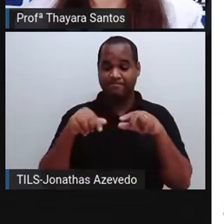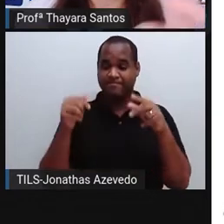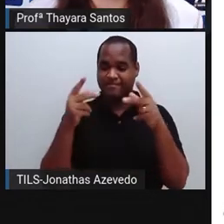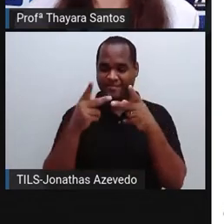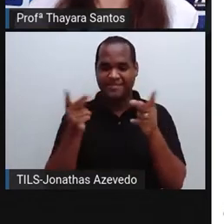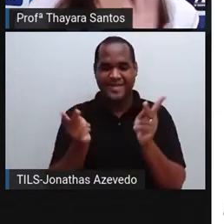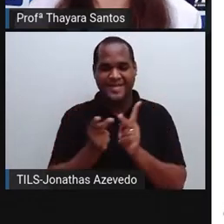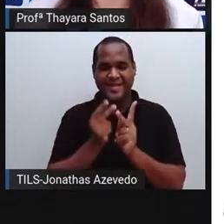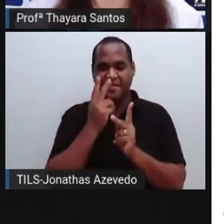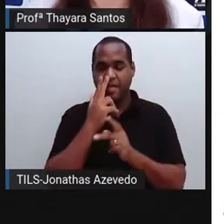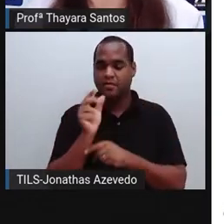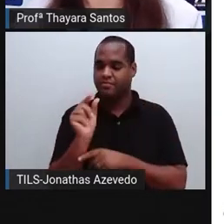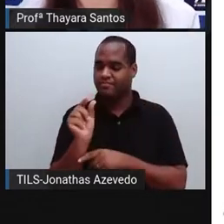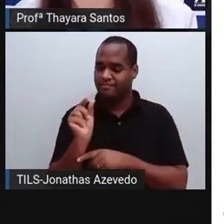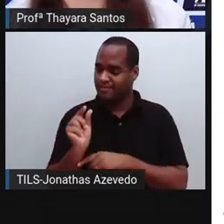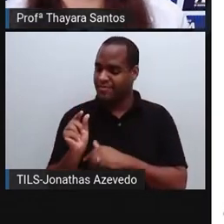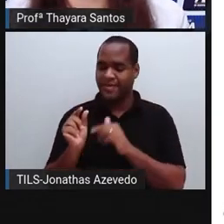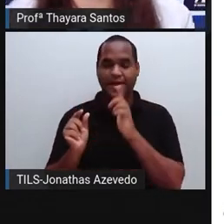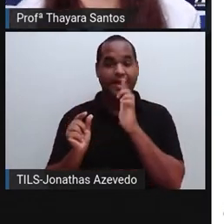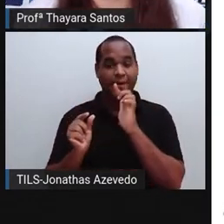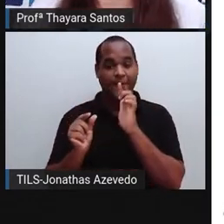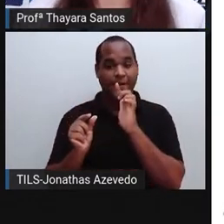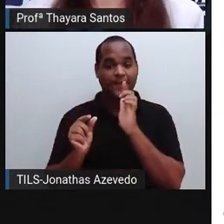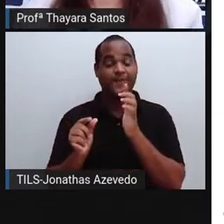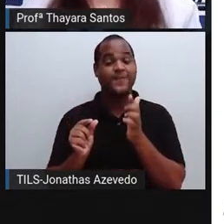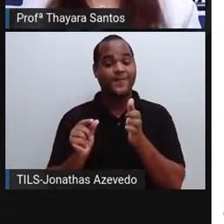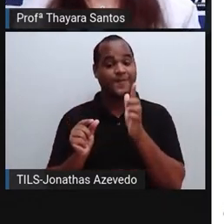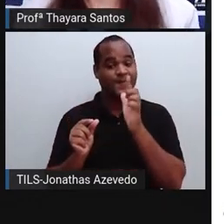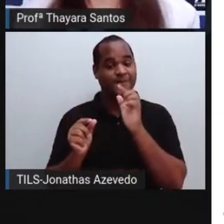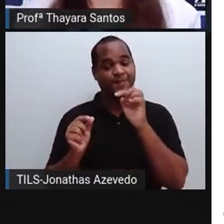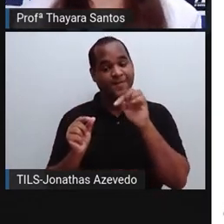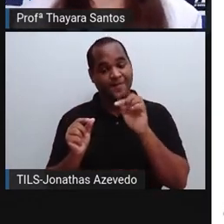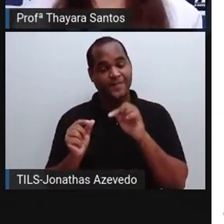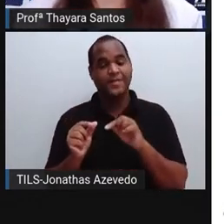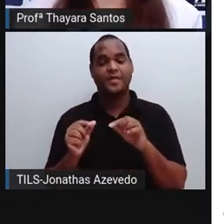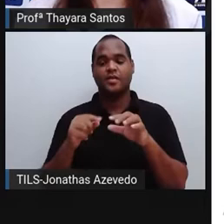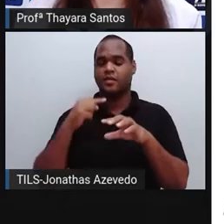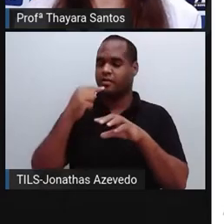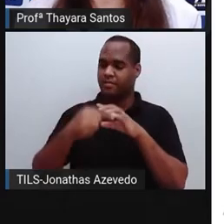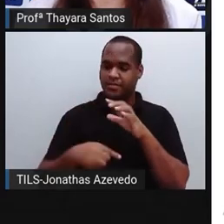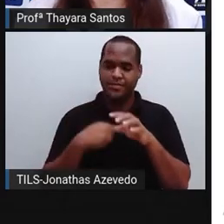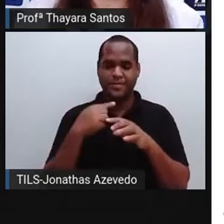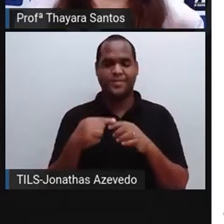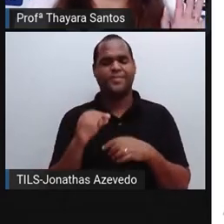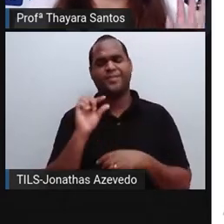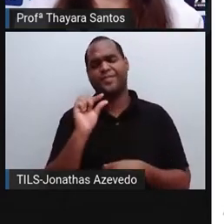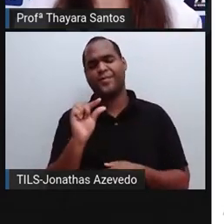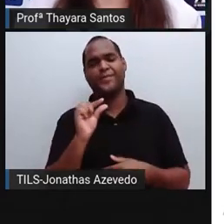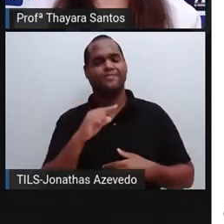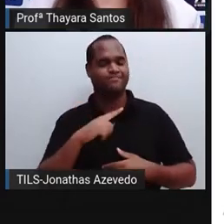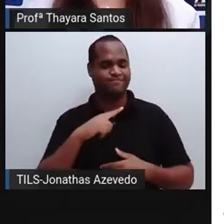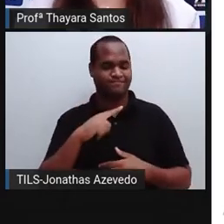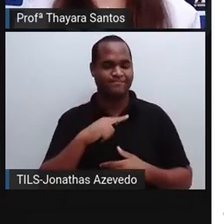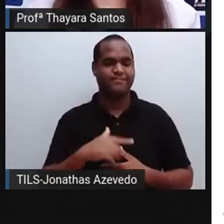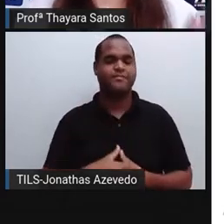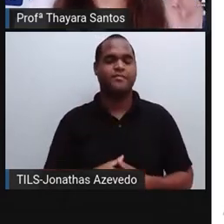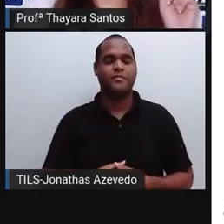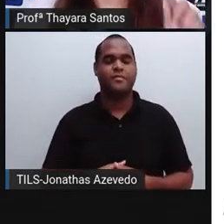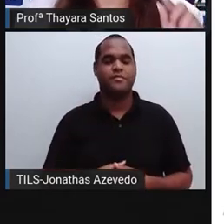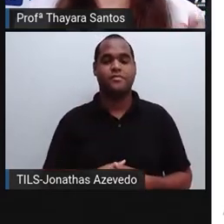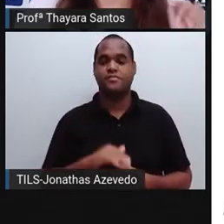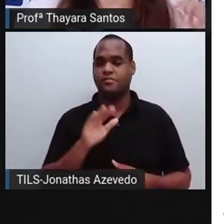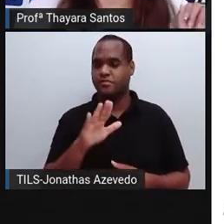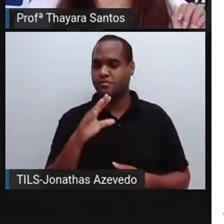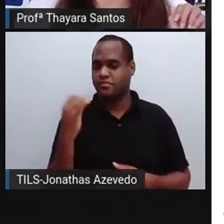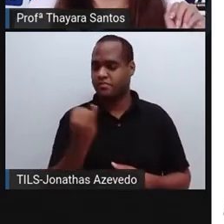inteira, imaginando que a água do planeta é toda essa pizza aí, a gente só tem esse pedacinho que está em rosa de água doce. Mas a